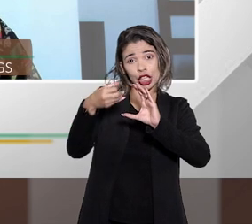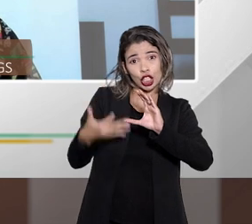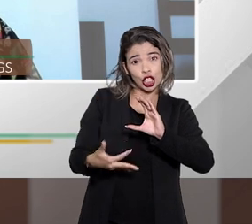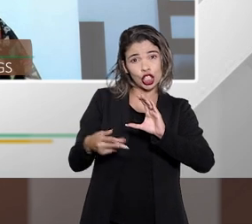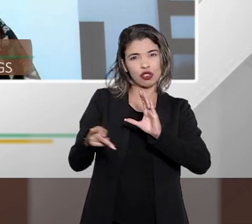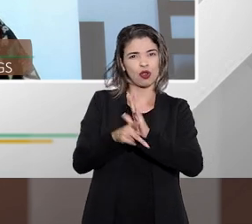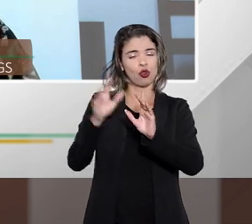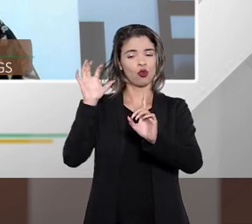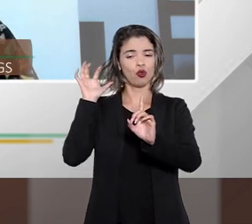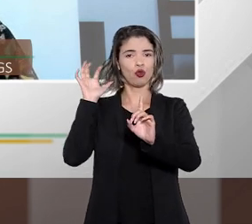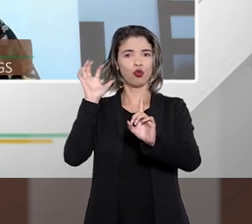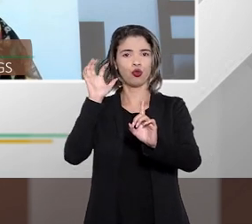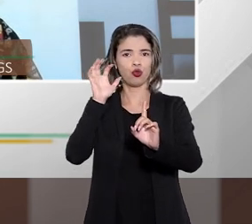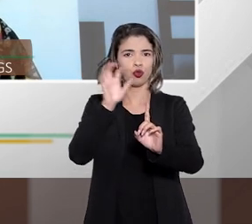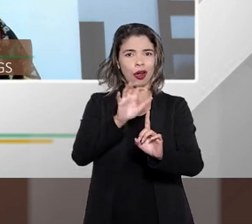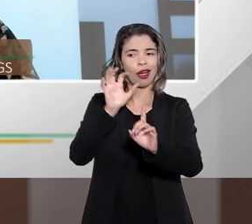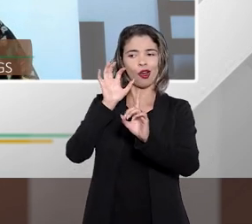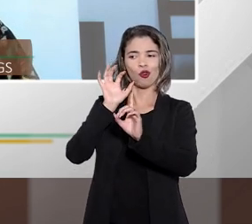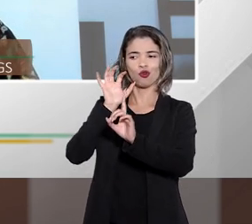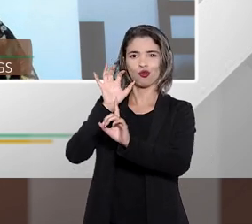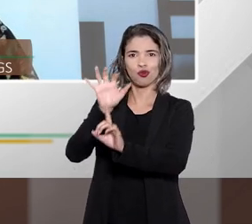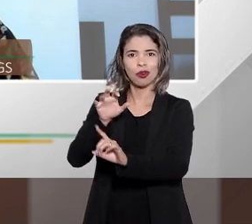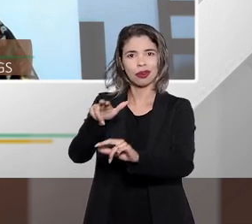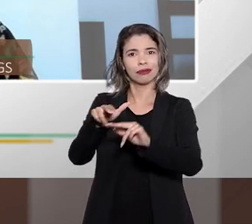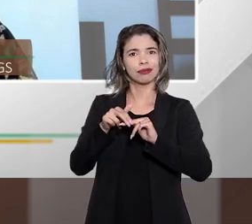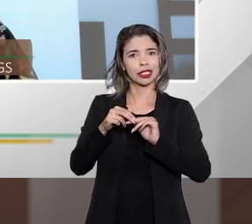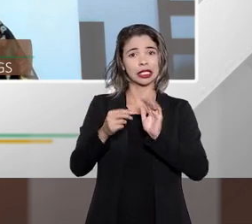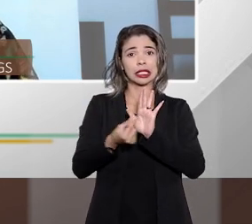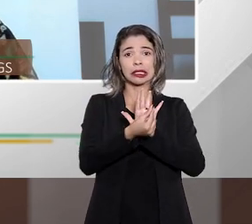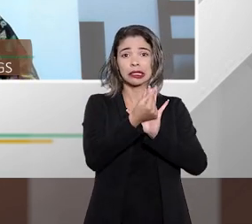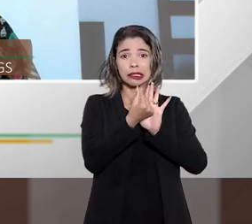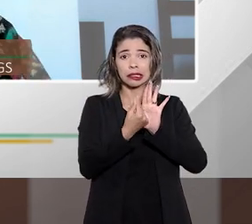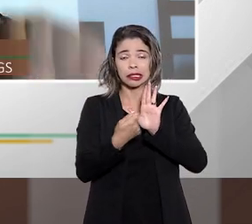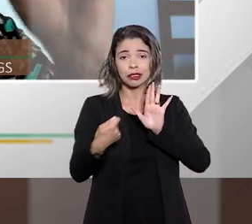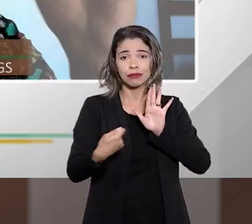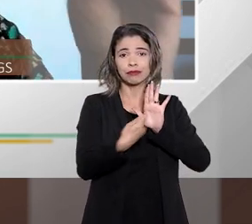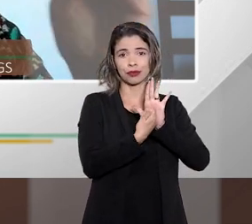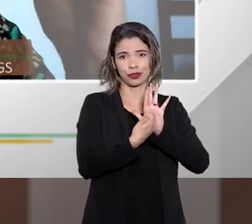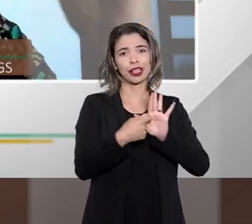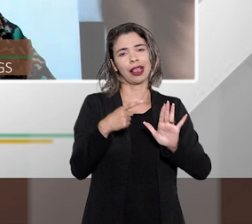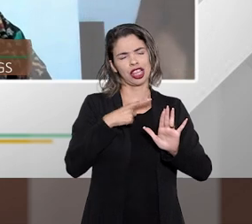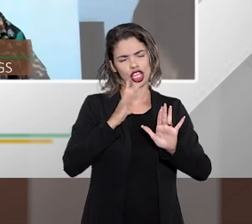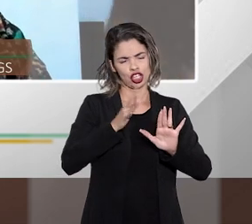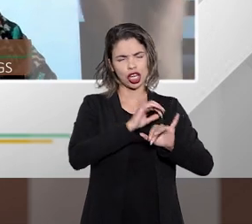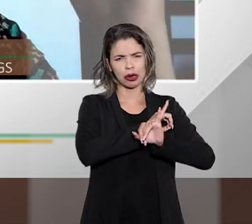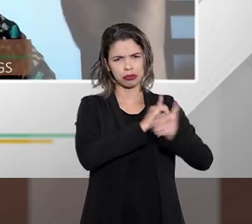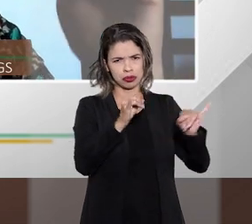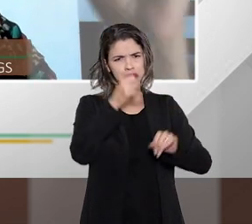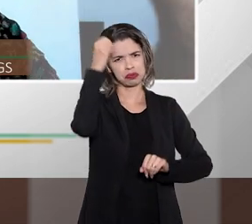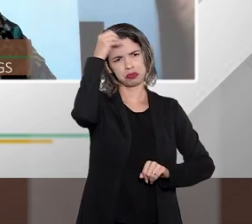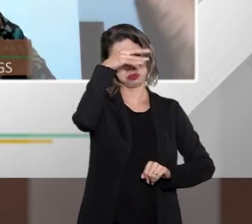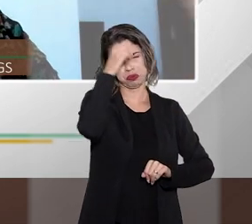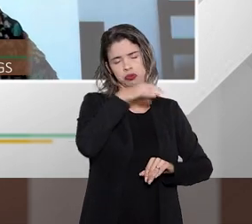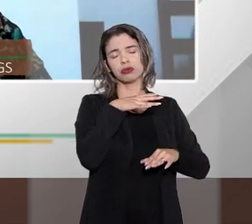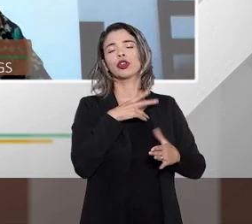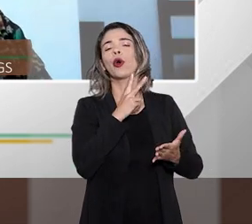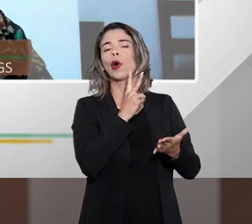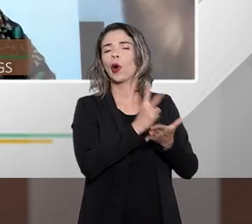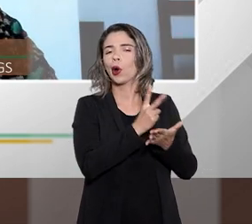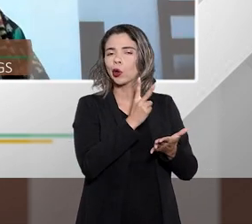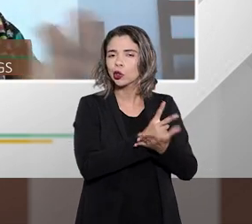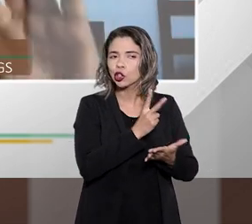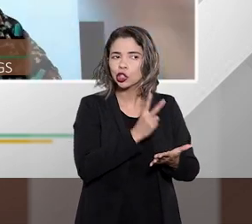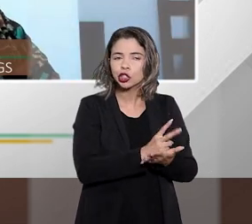poder muito forte por isso a lei o código de defesa do consumidor fora a parte da publicidade abusiva e enganosa que